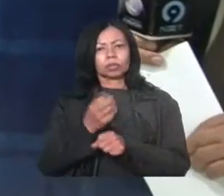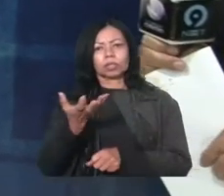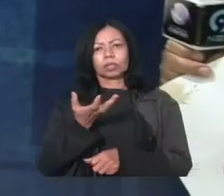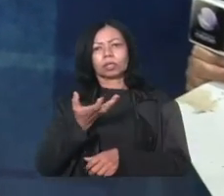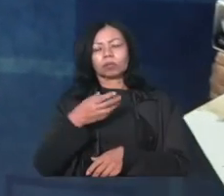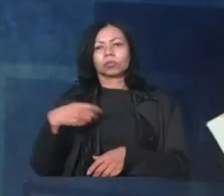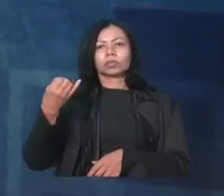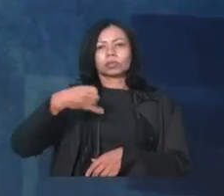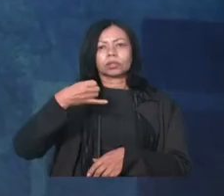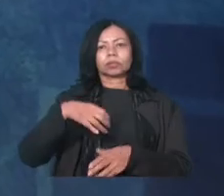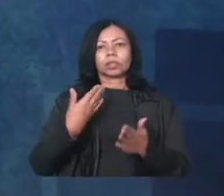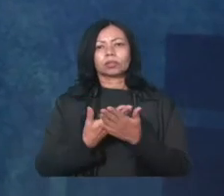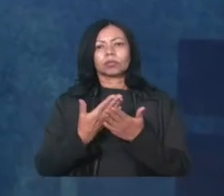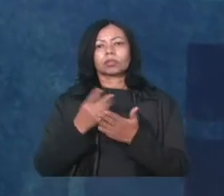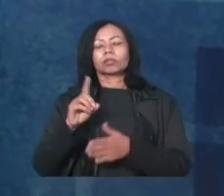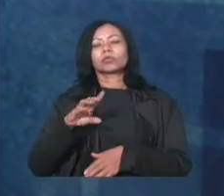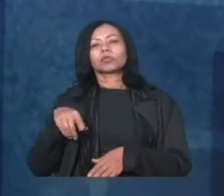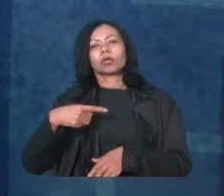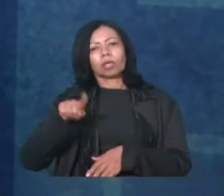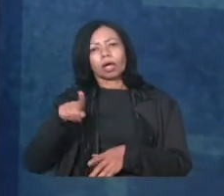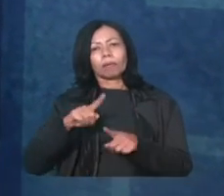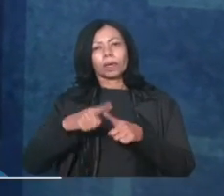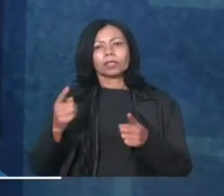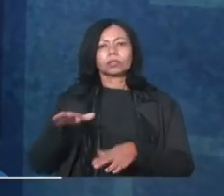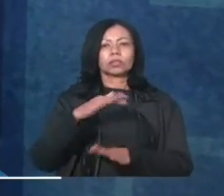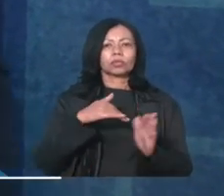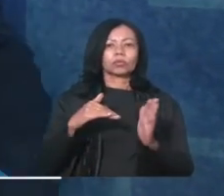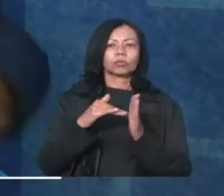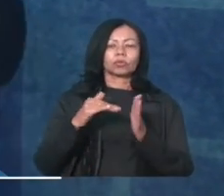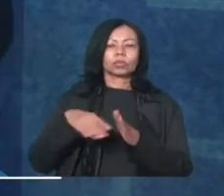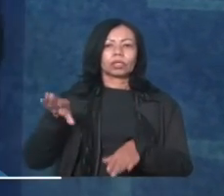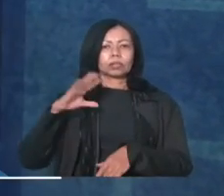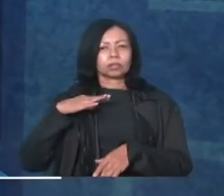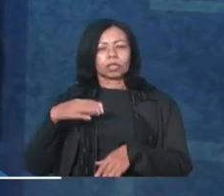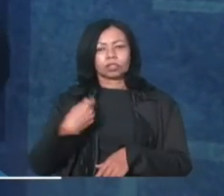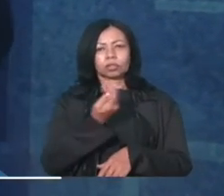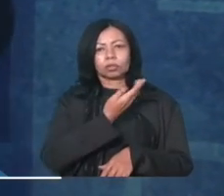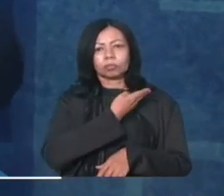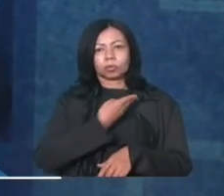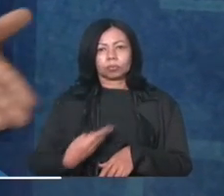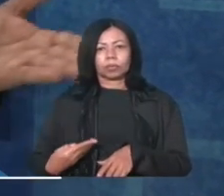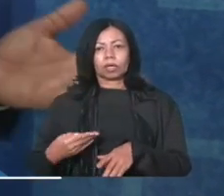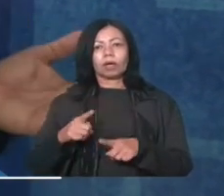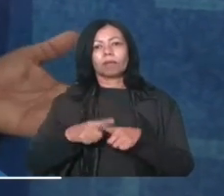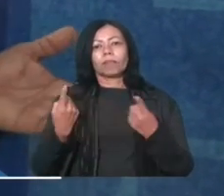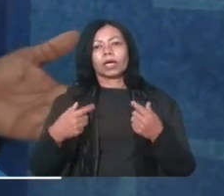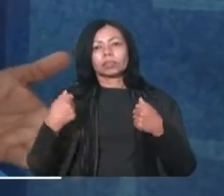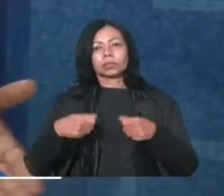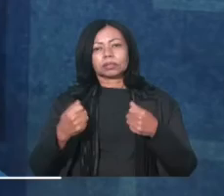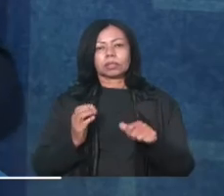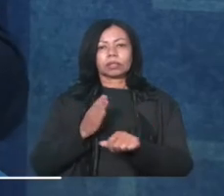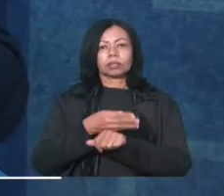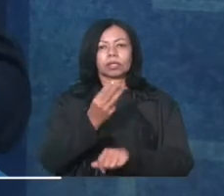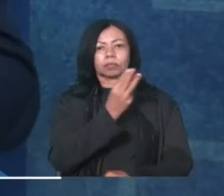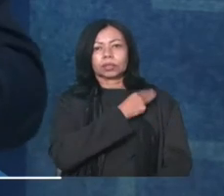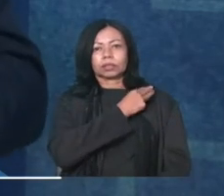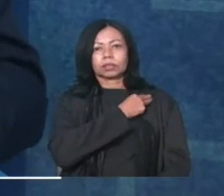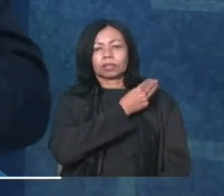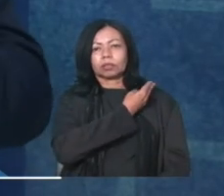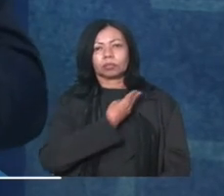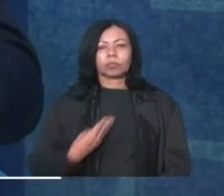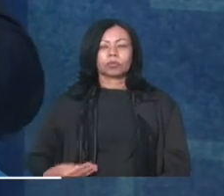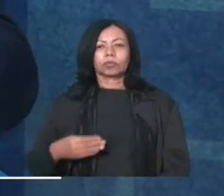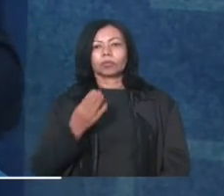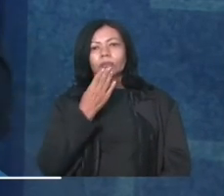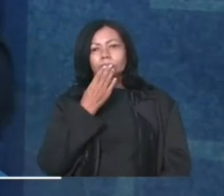de ensino, não só no Martim Afonso, mas toda a nossa rede pública. Mas, em caso do Martim Afonso, tive que entrar no Ministério Público pedindo a suspensão